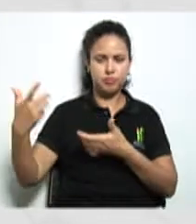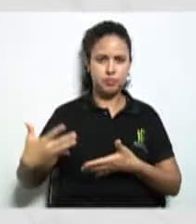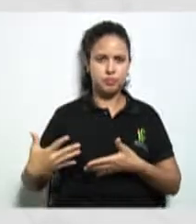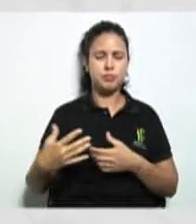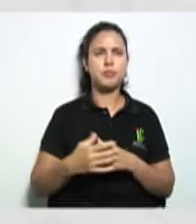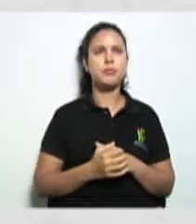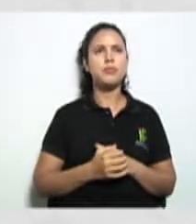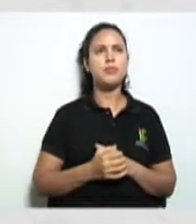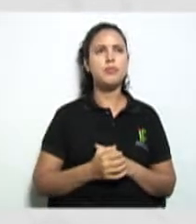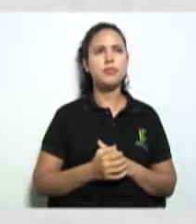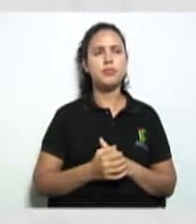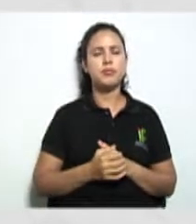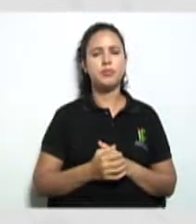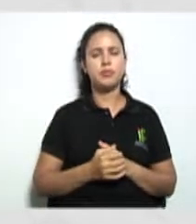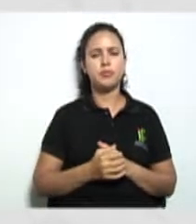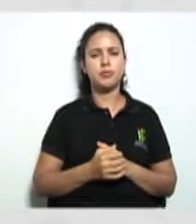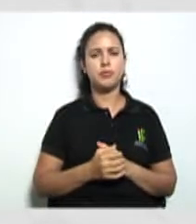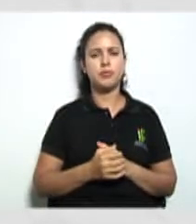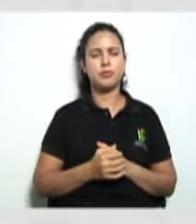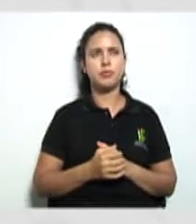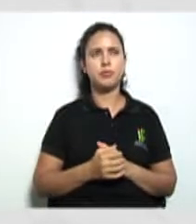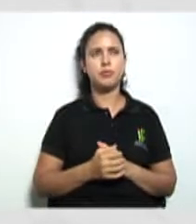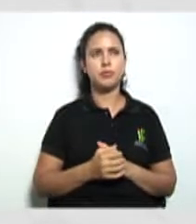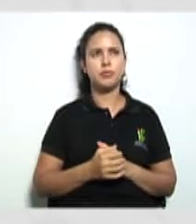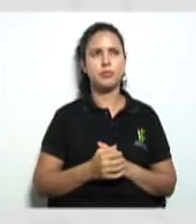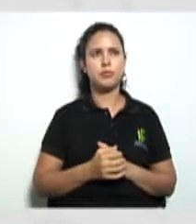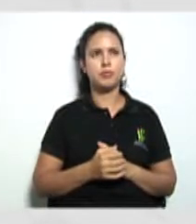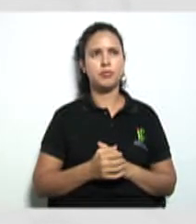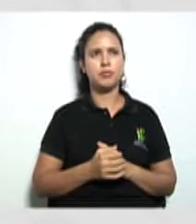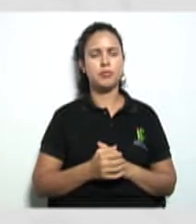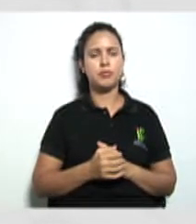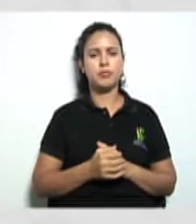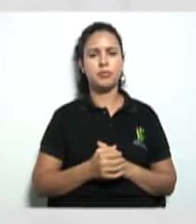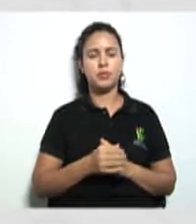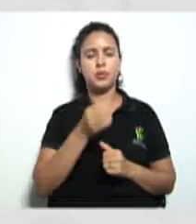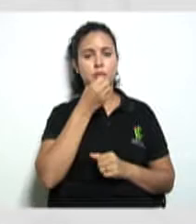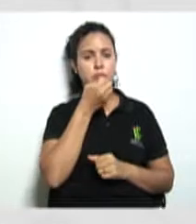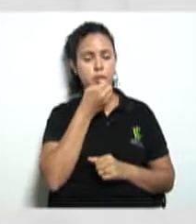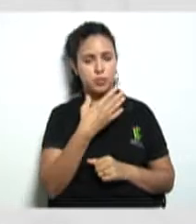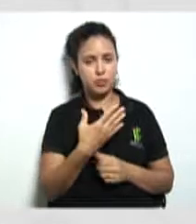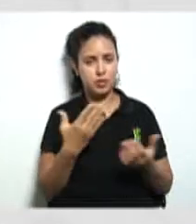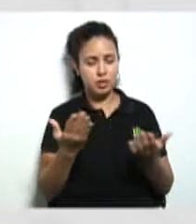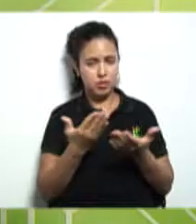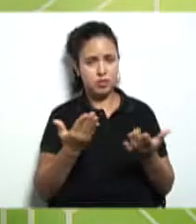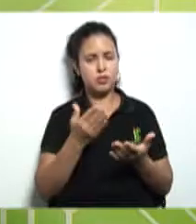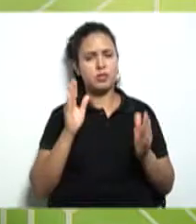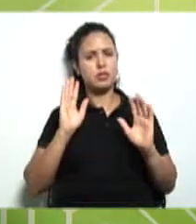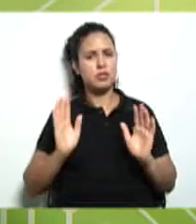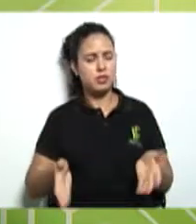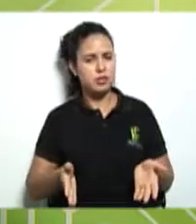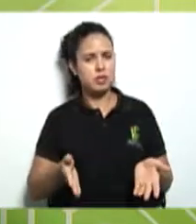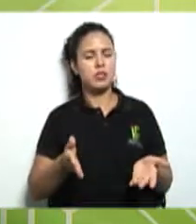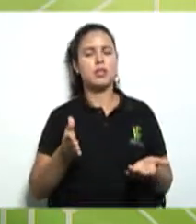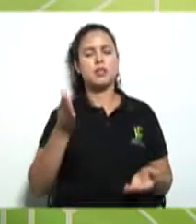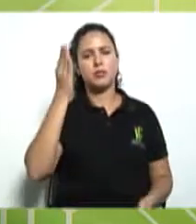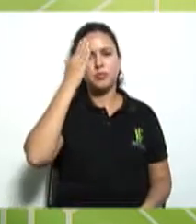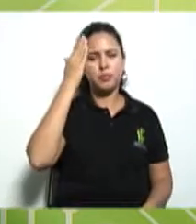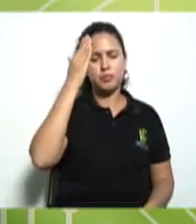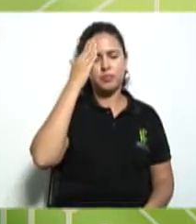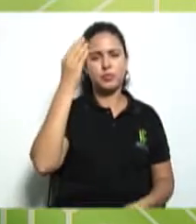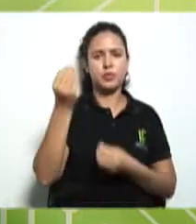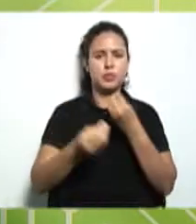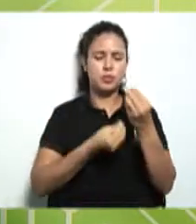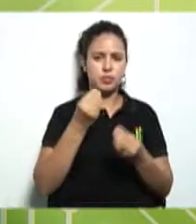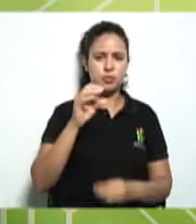e é isso. Muito bem, alunos. Agora que vocês já sabem qual é a nascimento do nosso